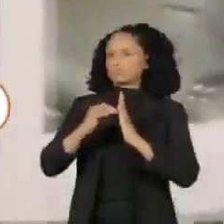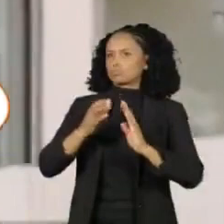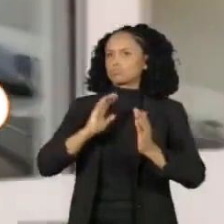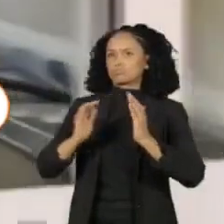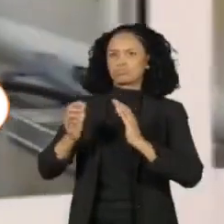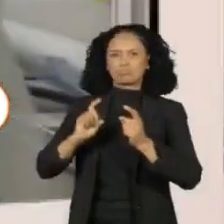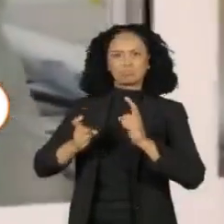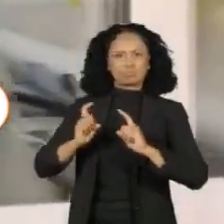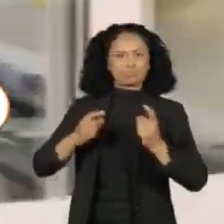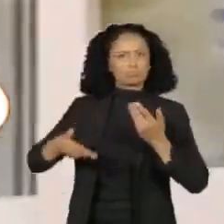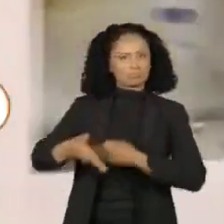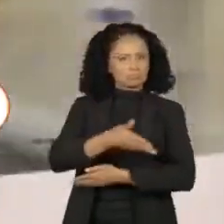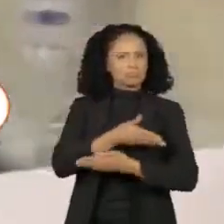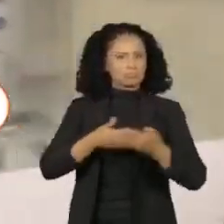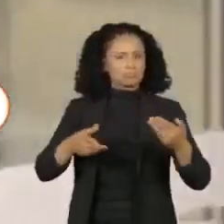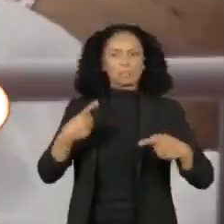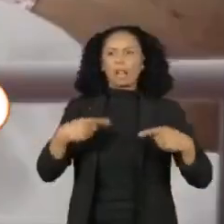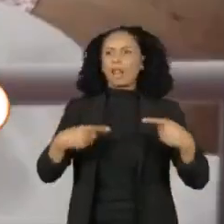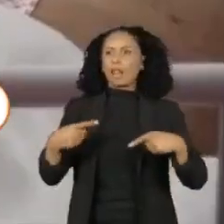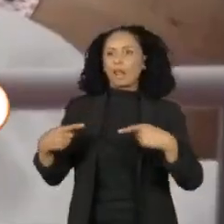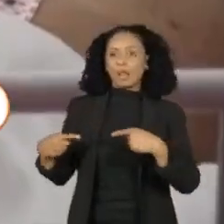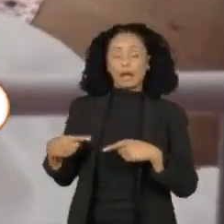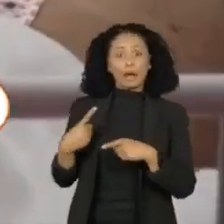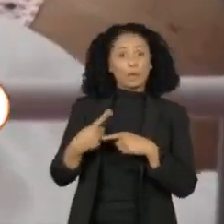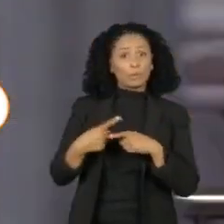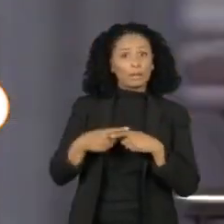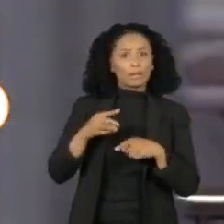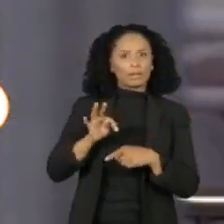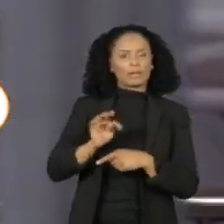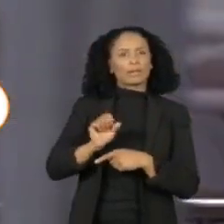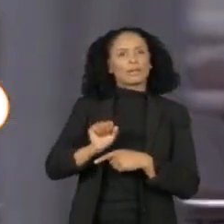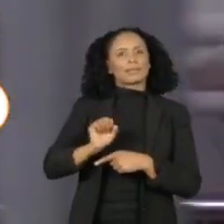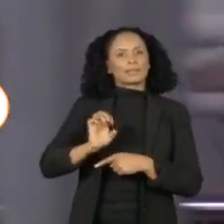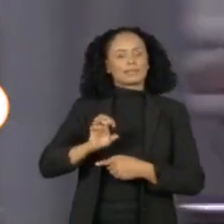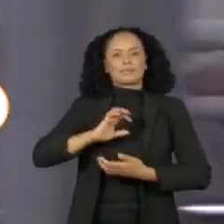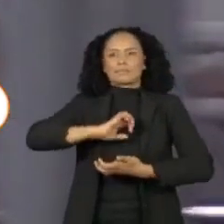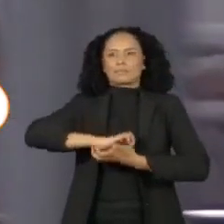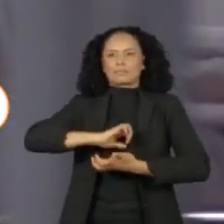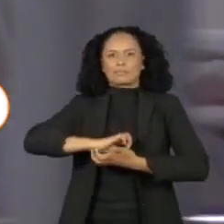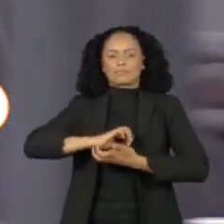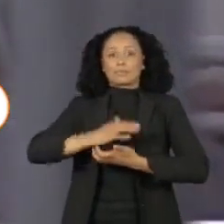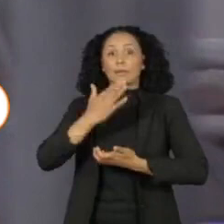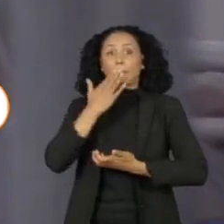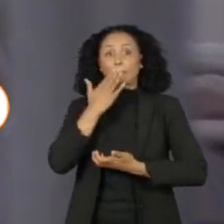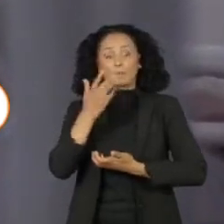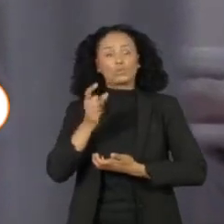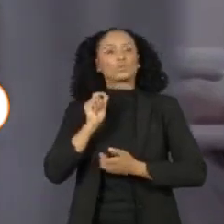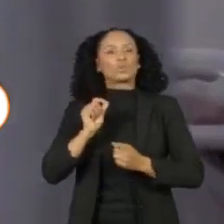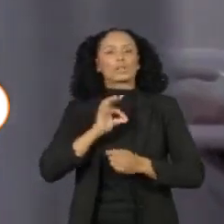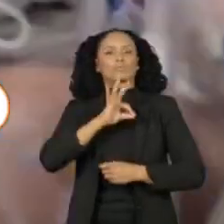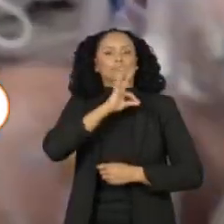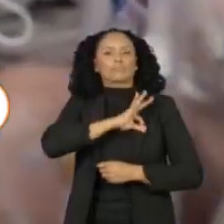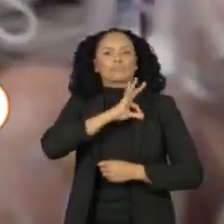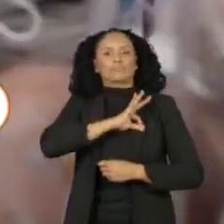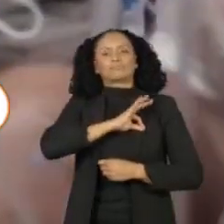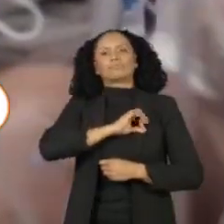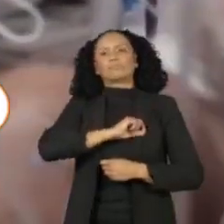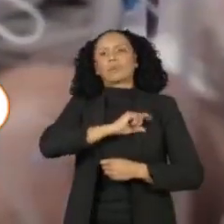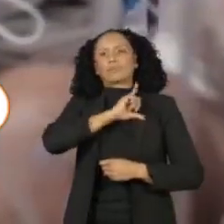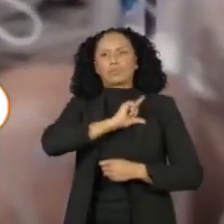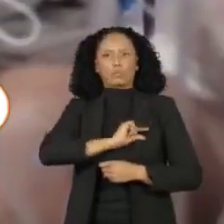assunto, depois que o Supremo Tribunal Federal decidiu manter a suspensão do pagamento do novo piso aos profissionais da